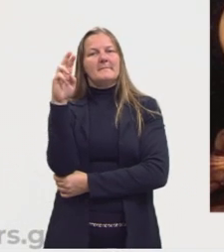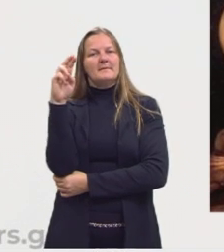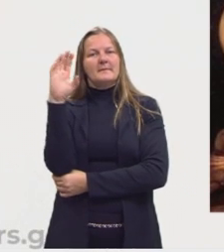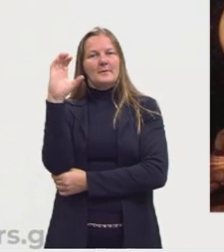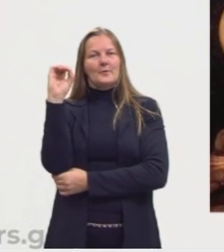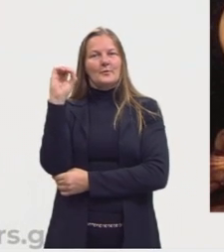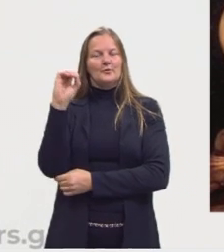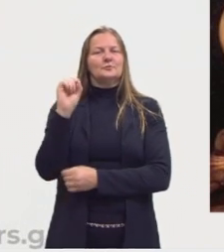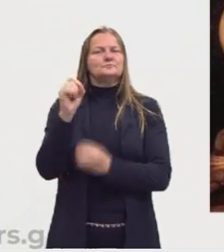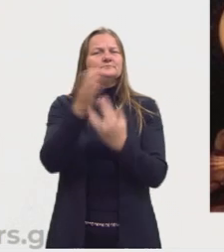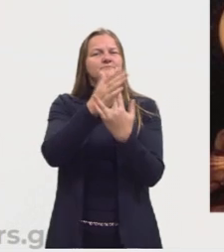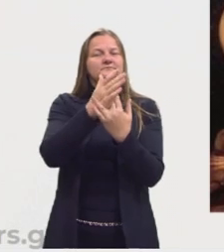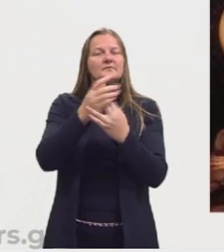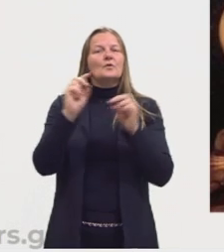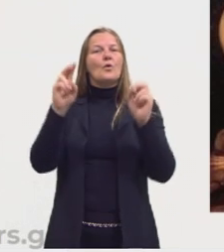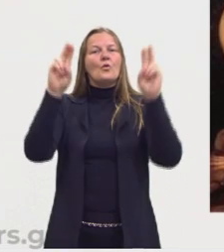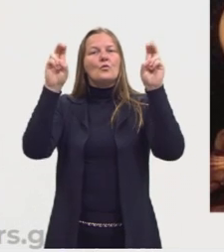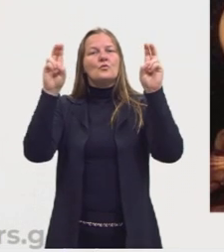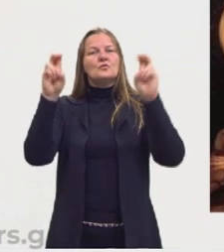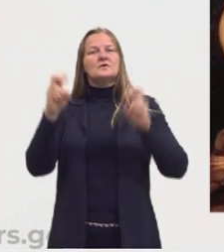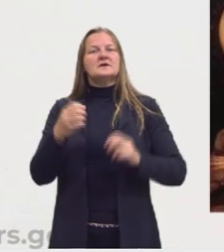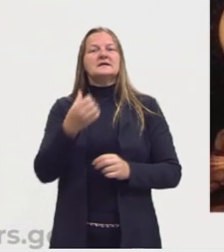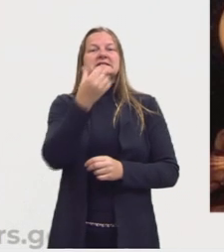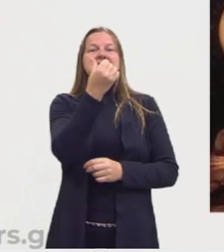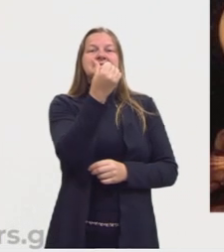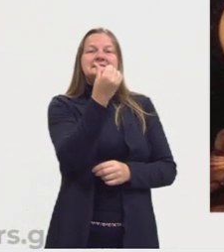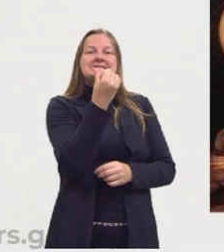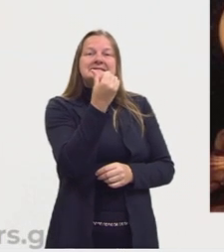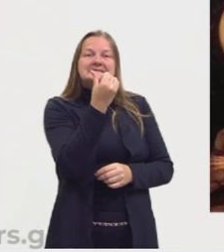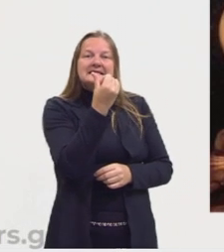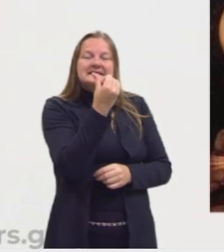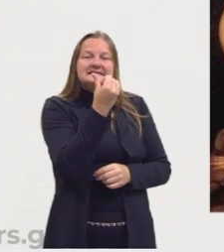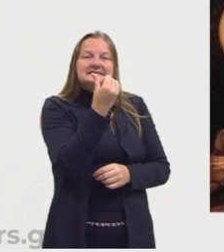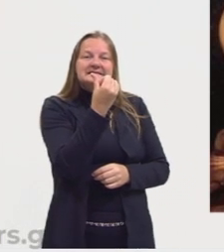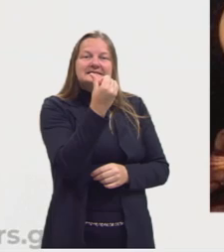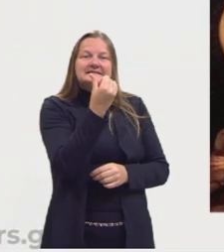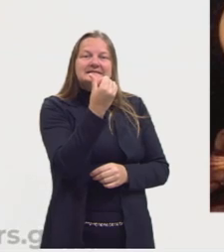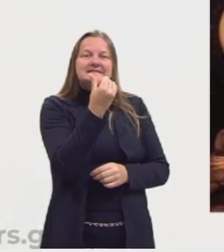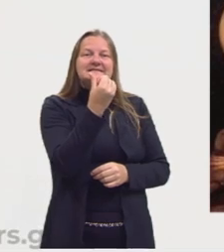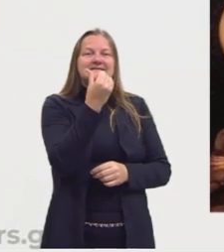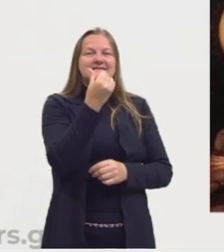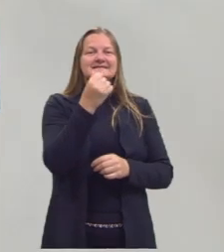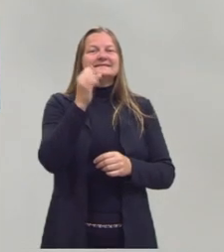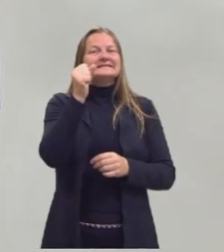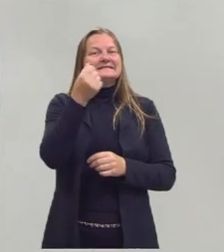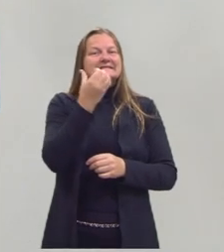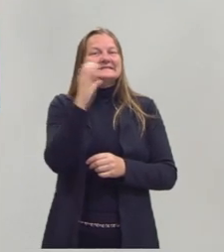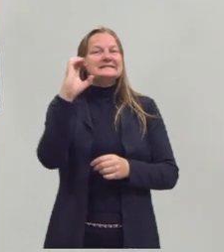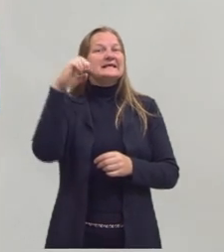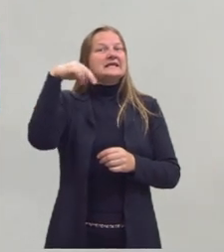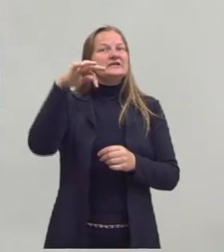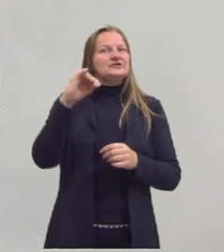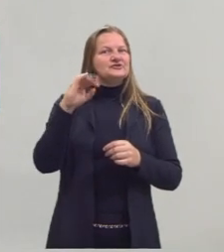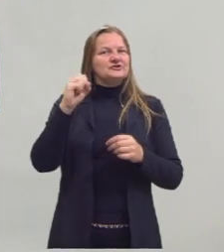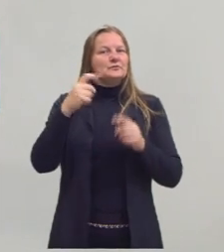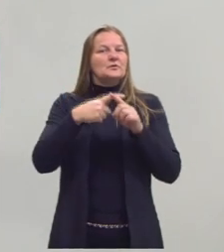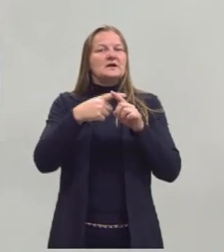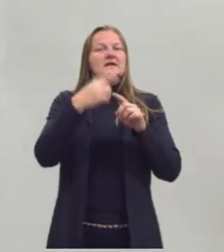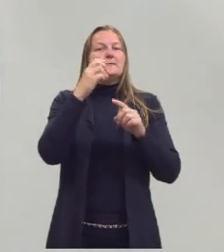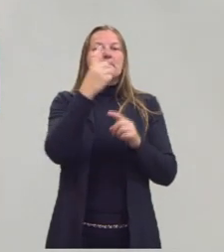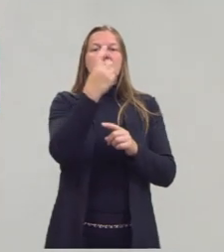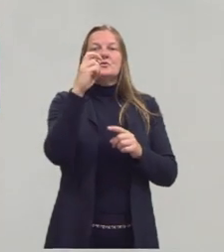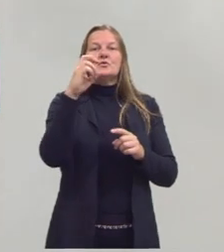barroco ou também de seiscentismo. Lembra que lá no quinhentismo era quinhentismo por causa de 1500?